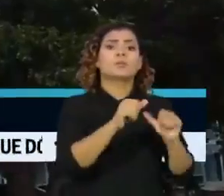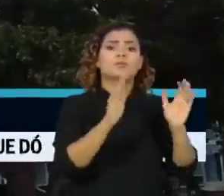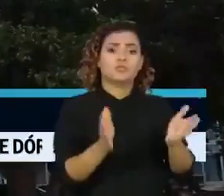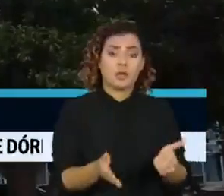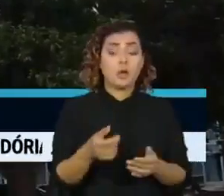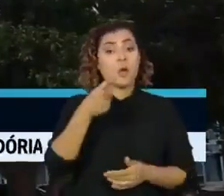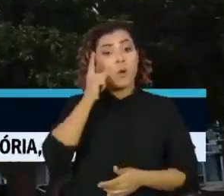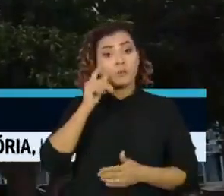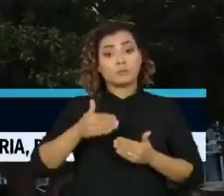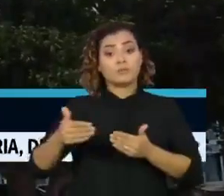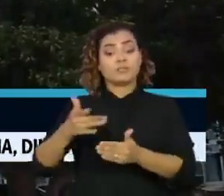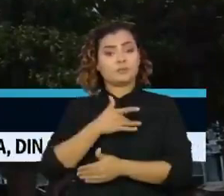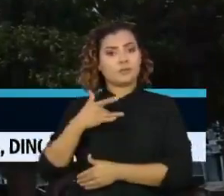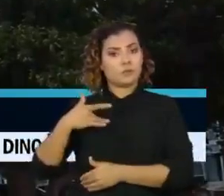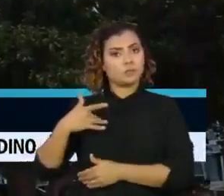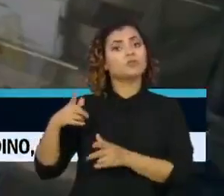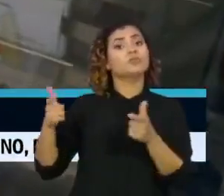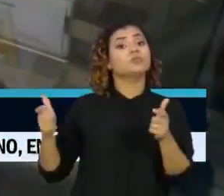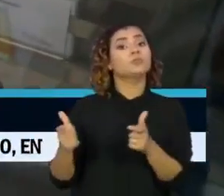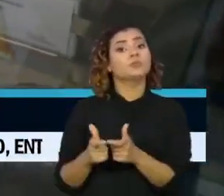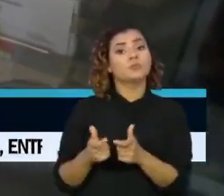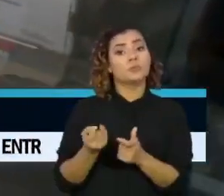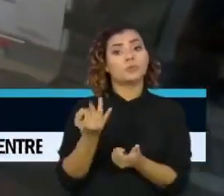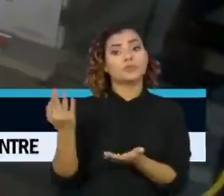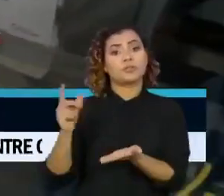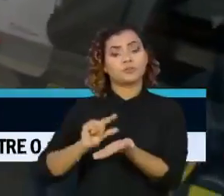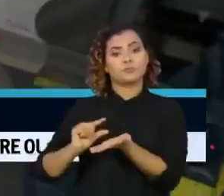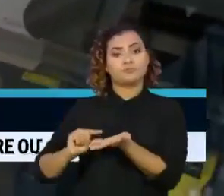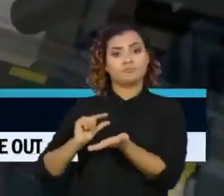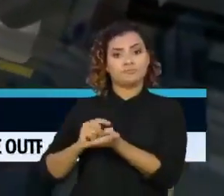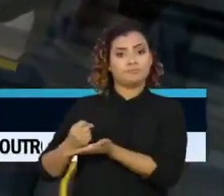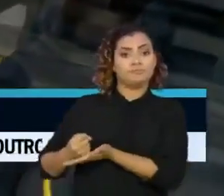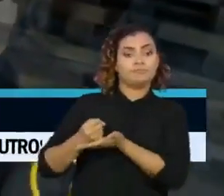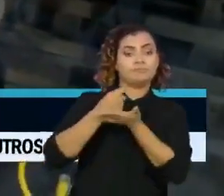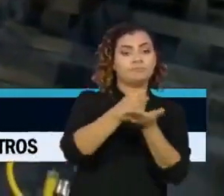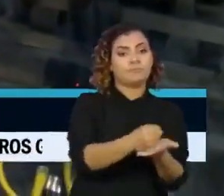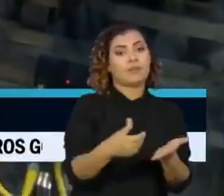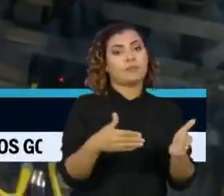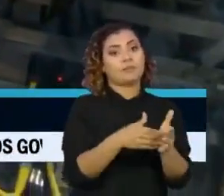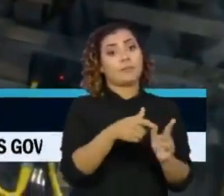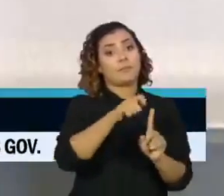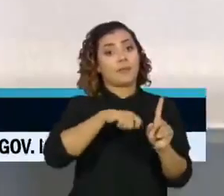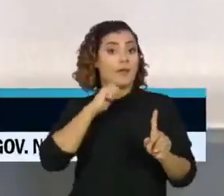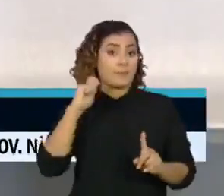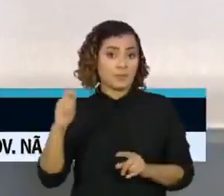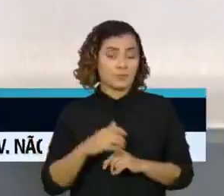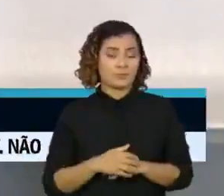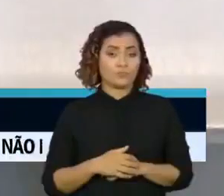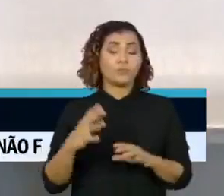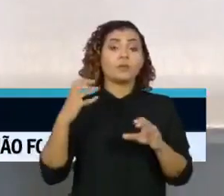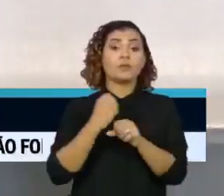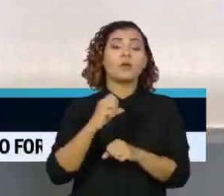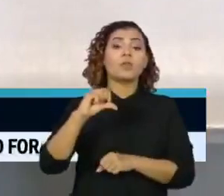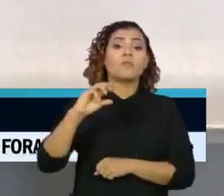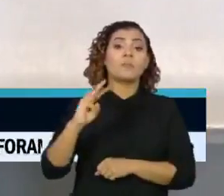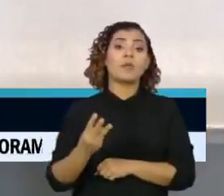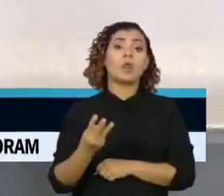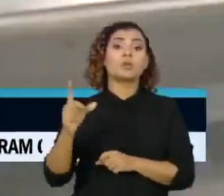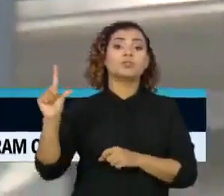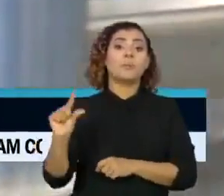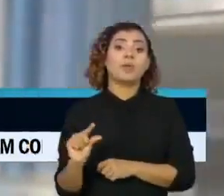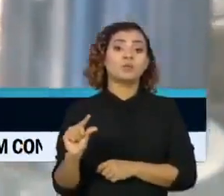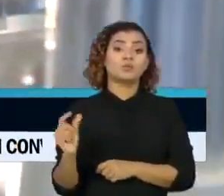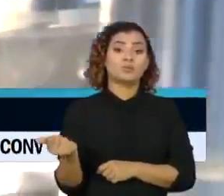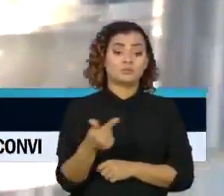Ontem, Ministério da Saúde reduziu o número de imunizantes que serão entregues até abril. Serão quase 9 milhões de doses a